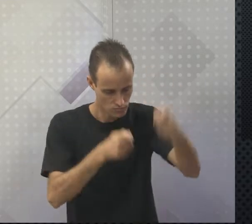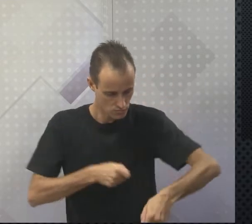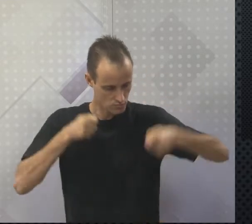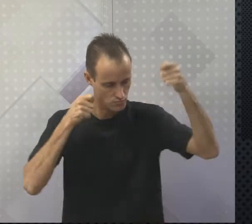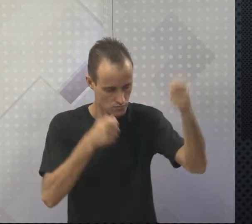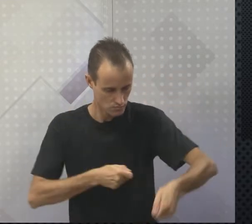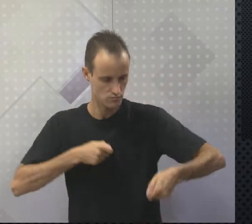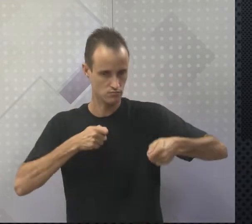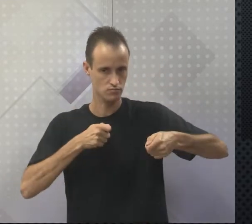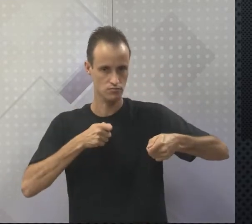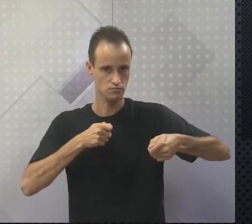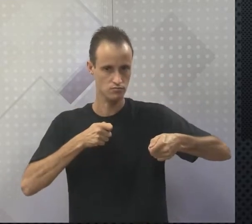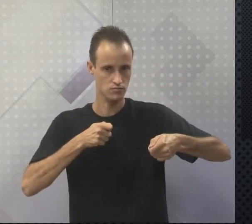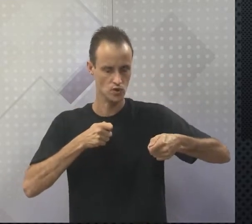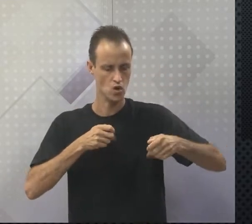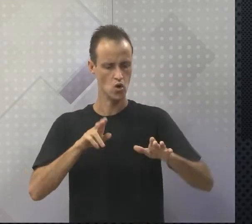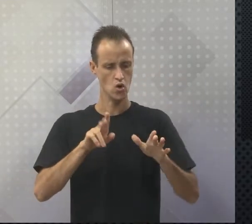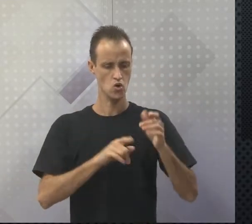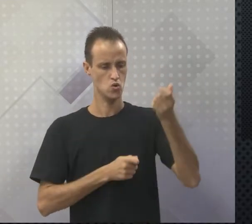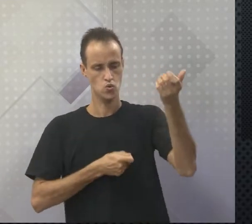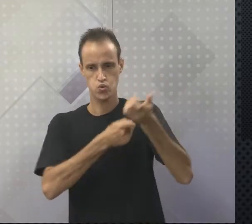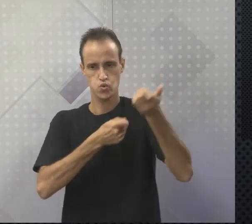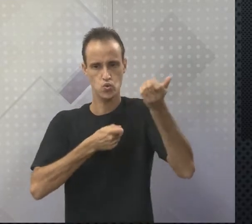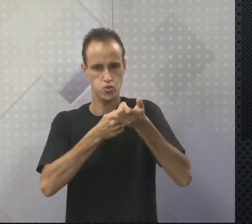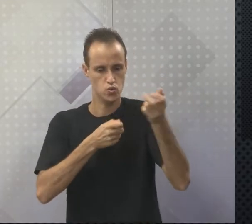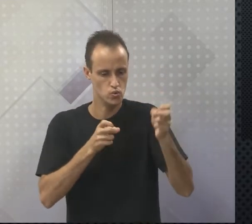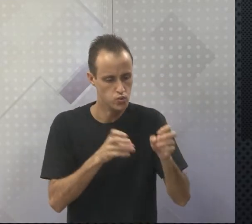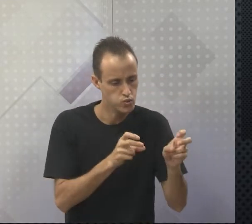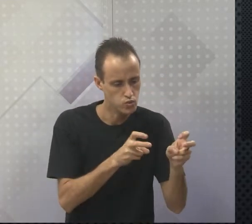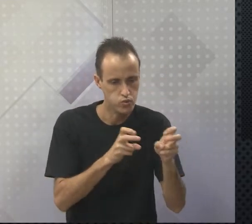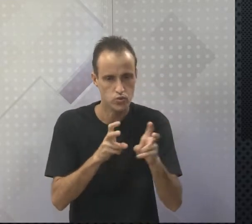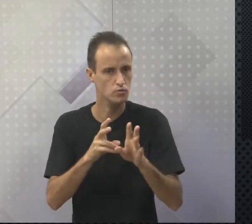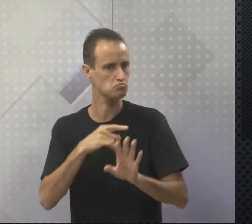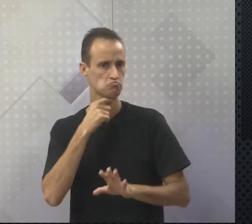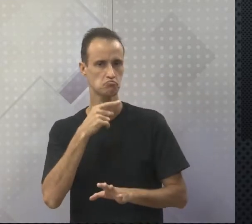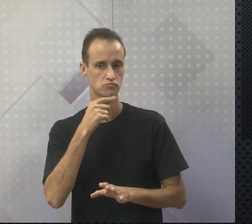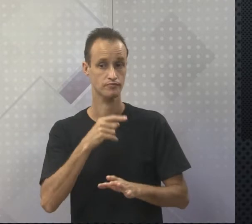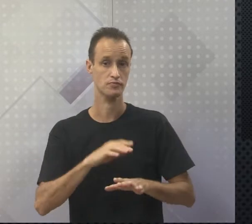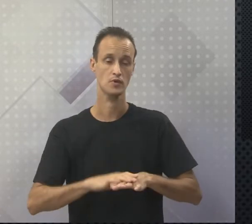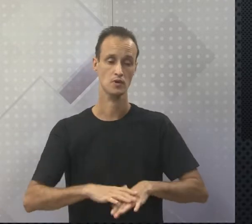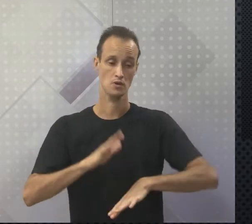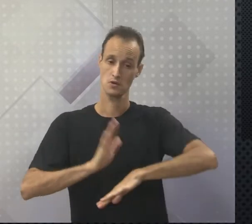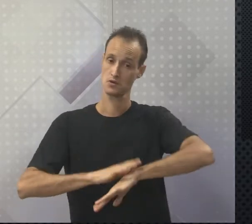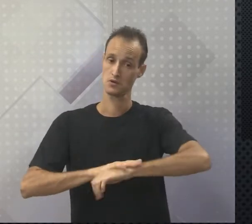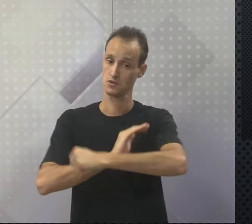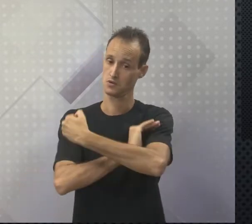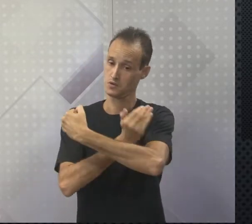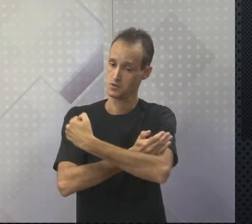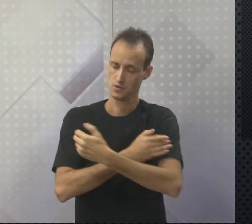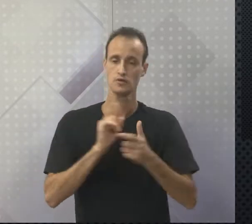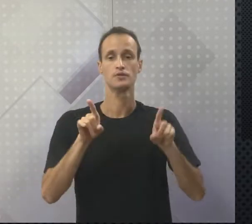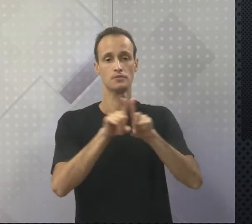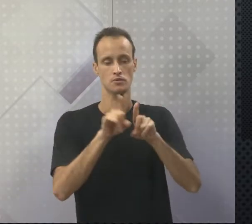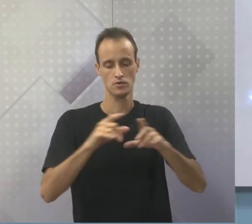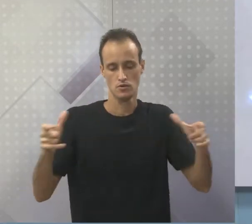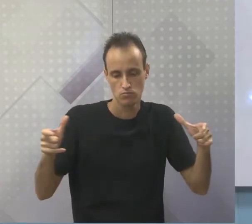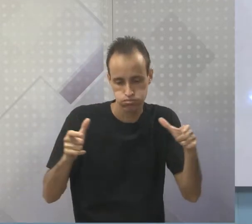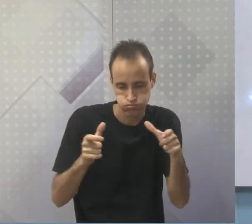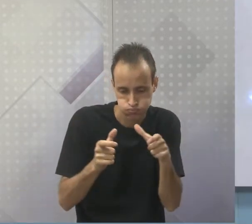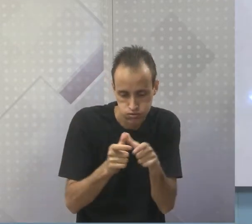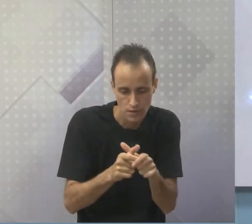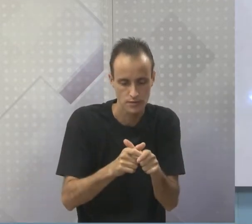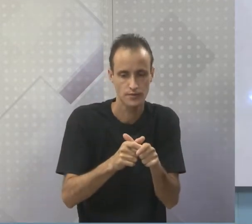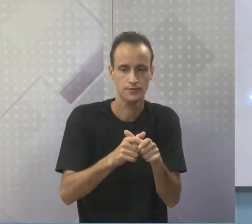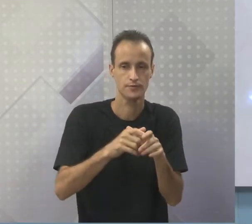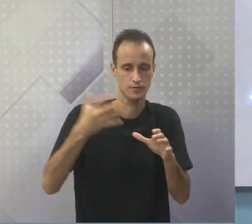fertilizantes e agrotóxicos. Baixa mecanização. Maior uso de mão de obra e baixa produtividade. Então, é